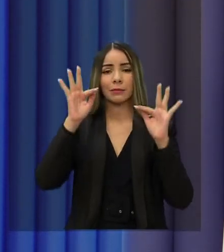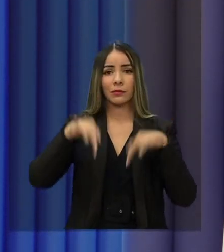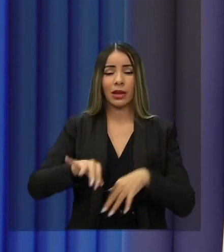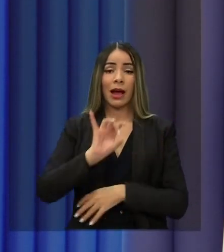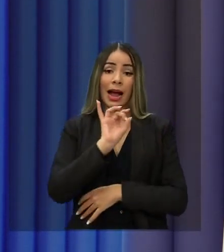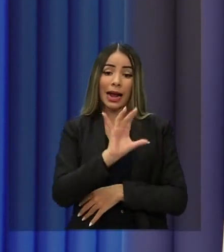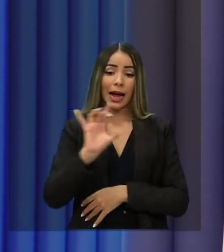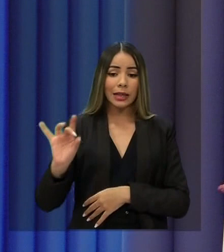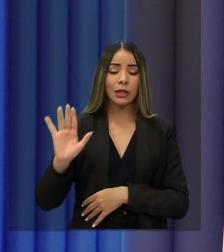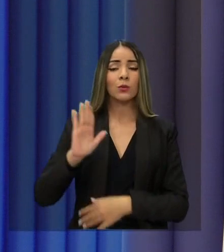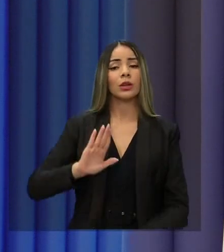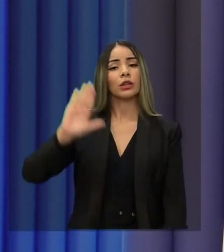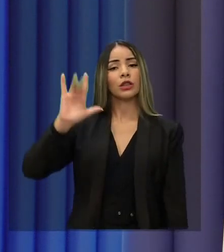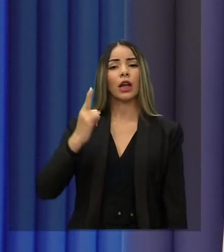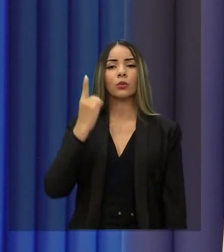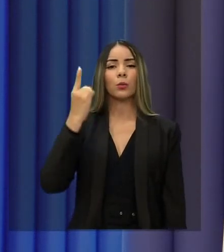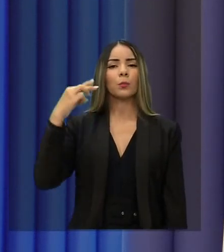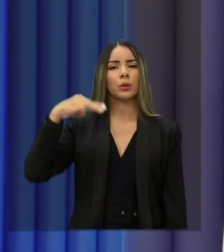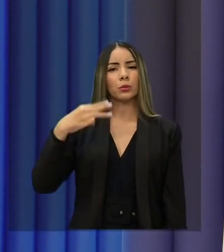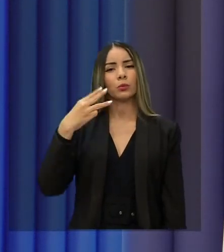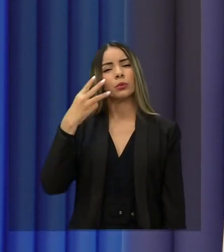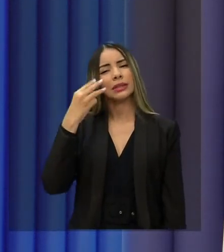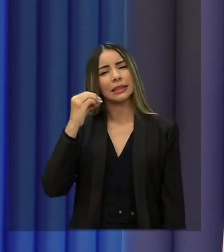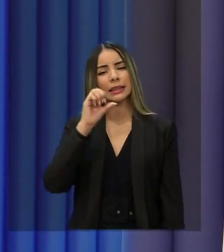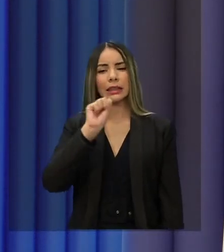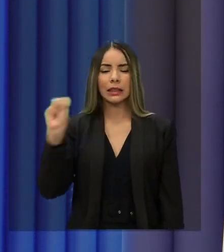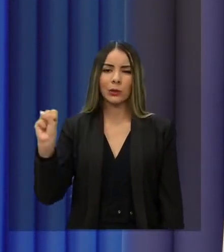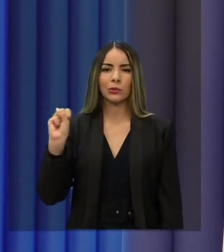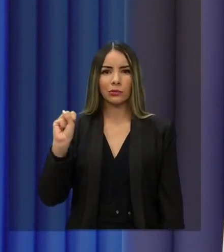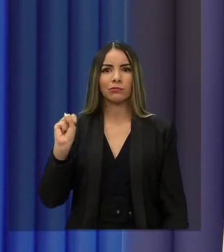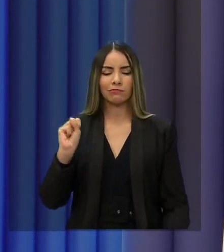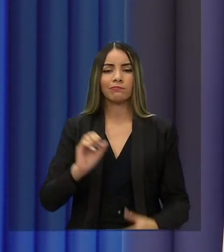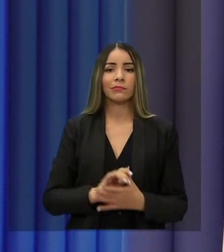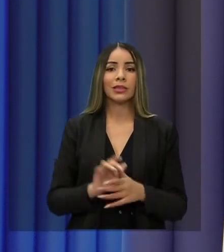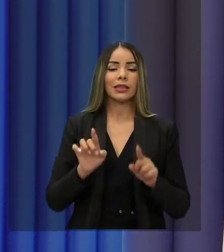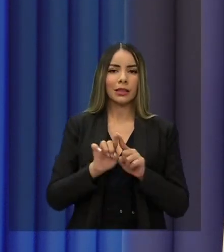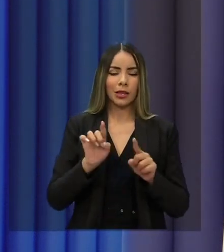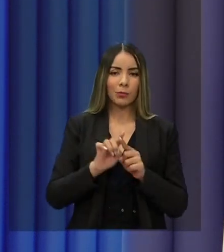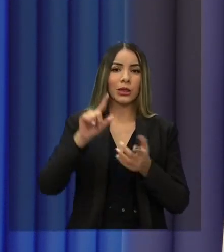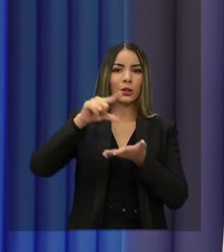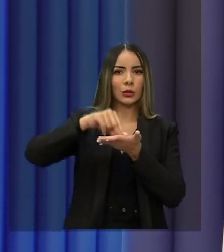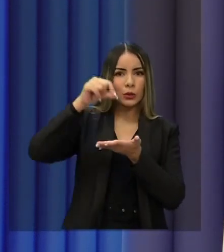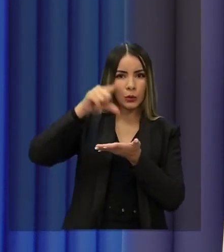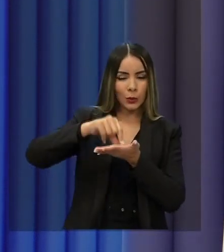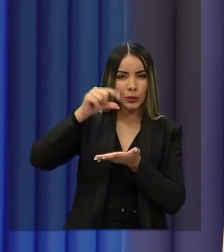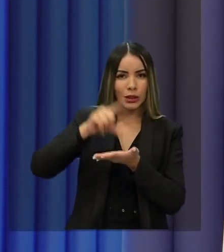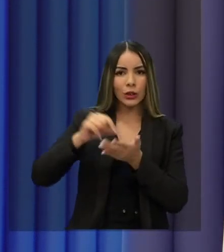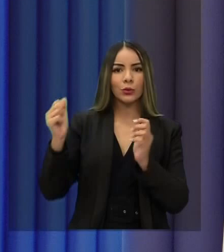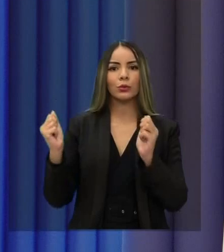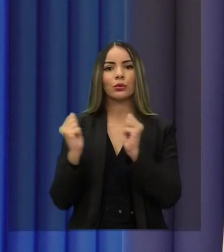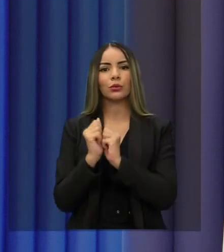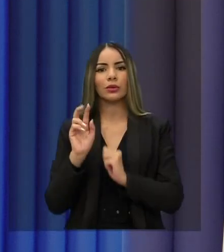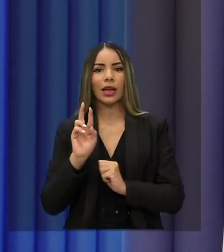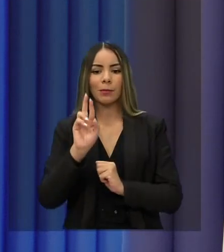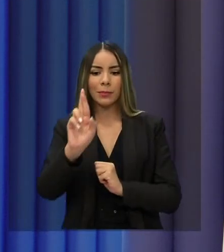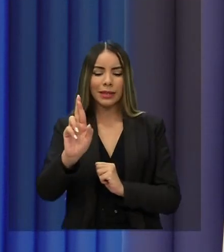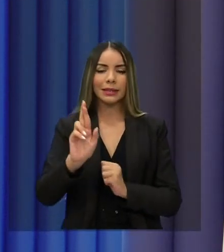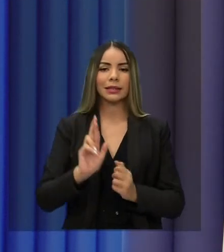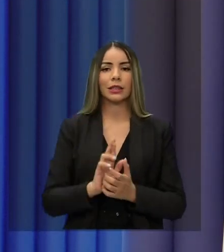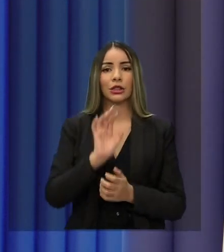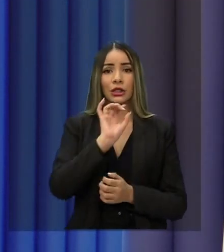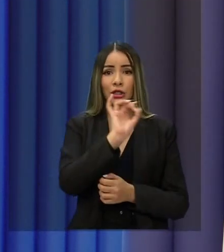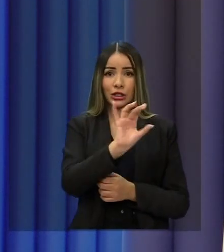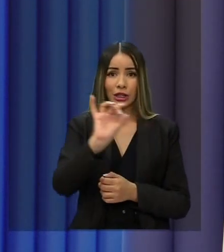candidato tem direito a um minuto e trinta segundos. A ordem também foi definida em sorteio junto aos representantes da campanha de cada um.